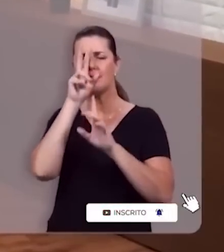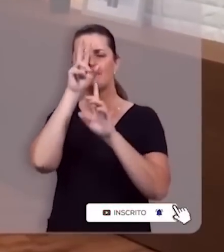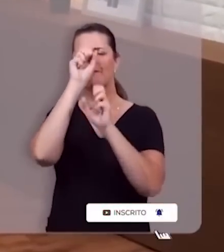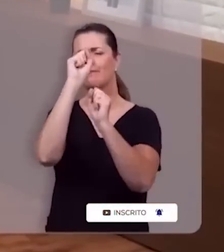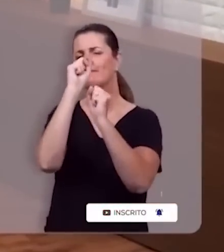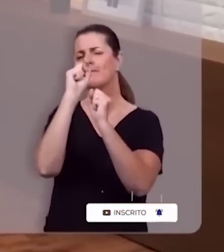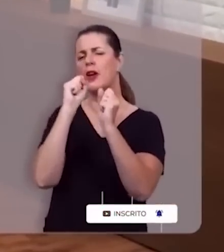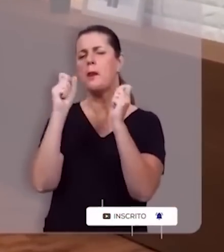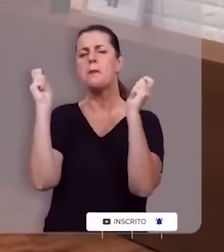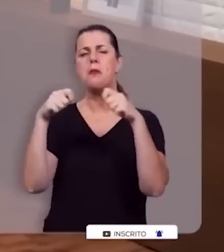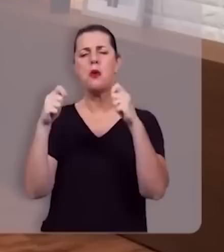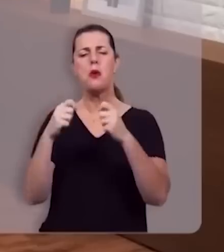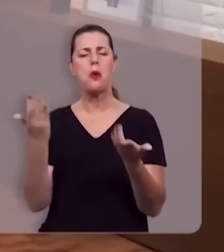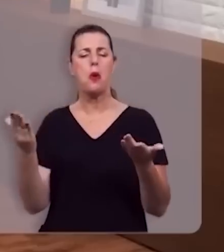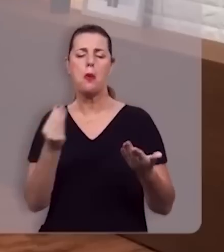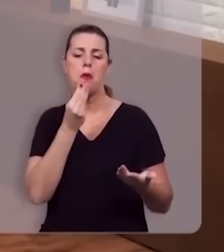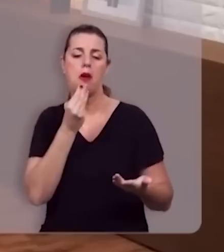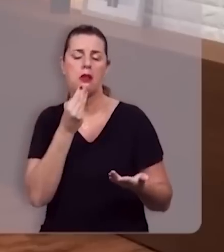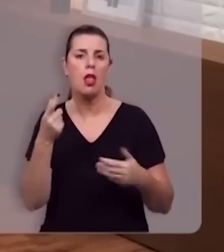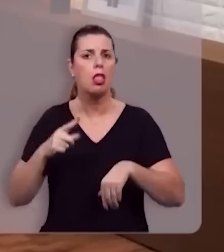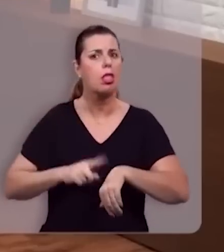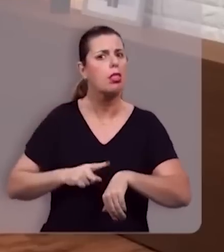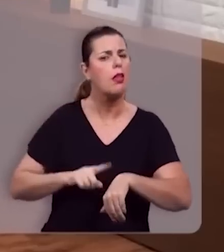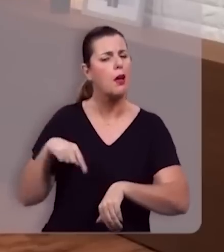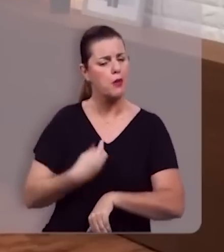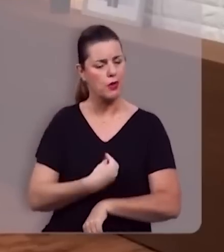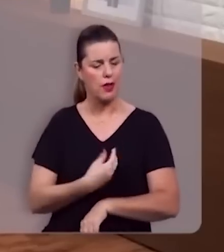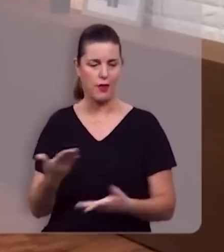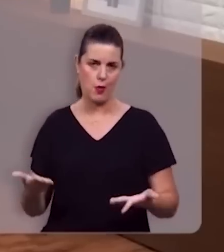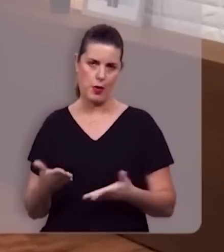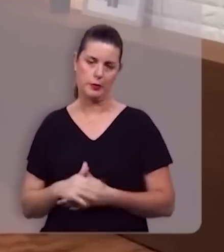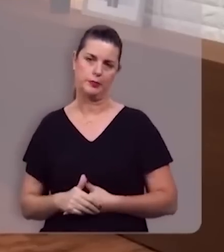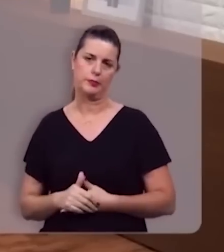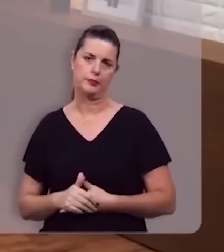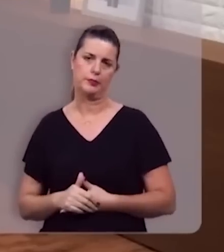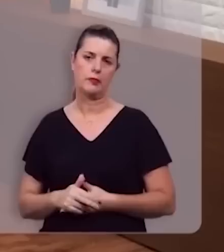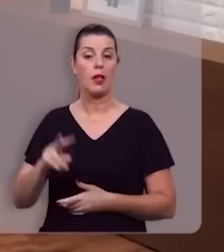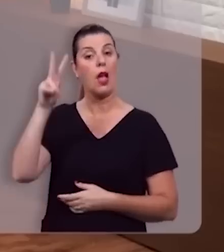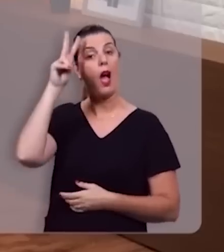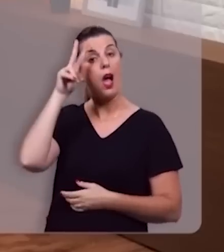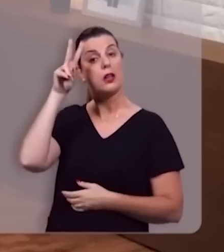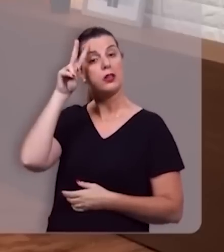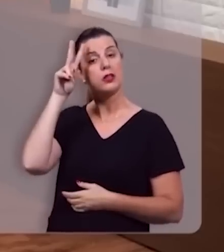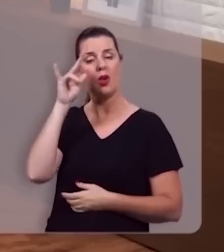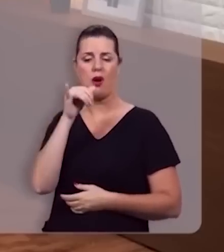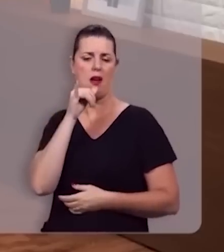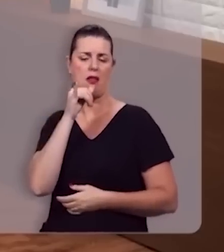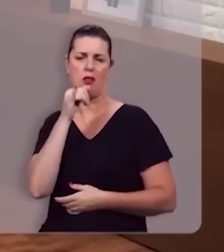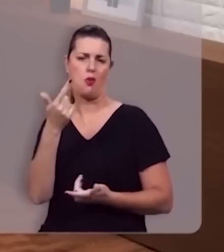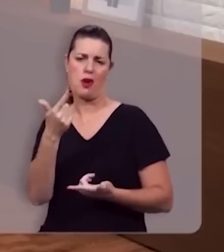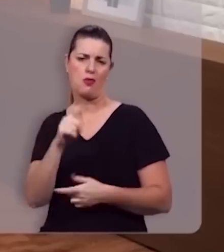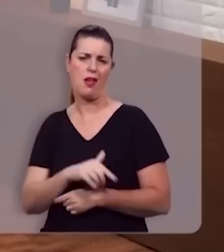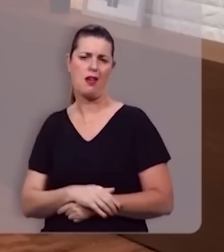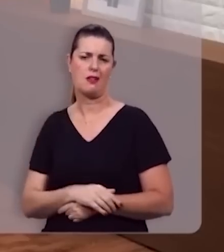e absolutamente oportunos para os tempos em que estamos vivendo. A história não está à